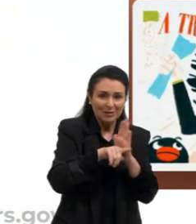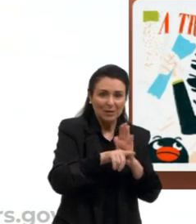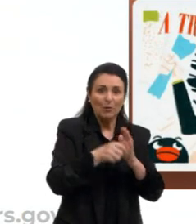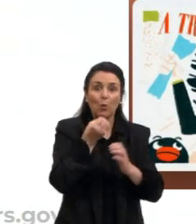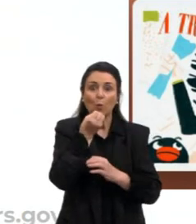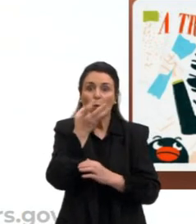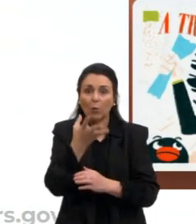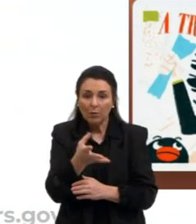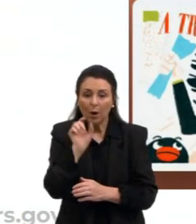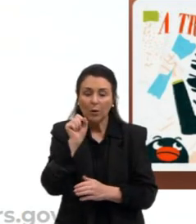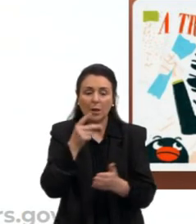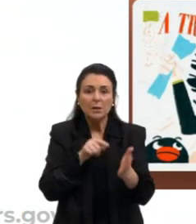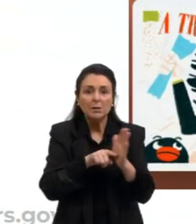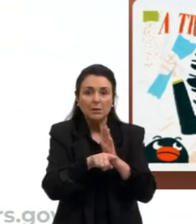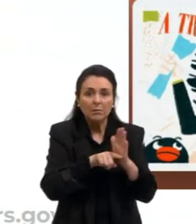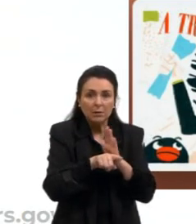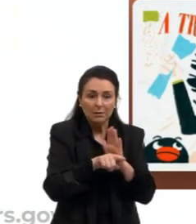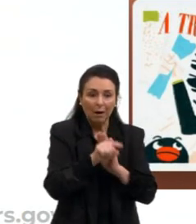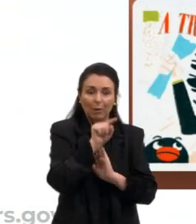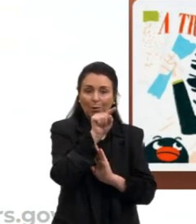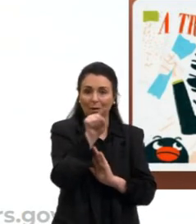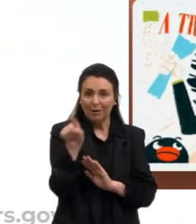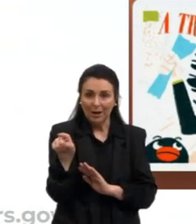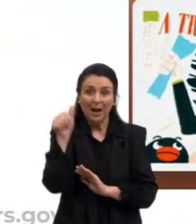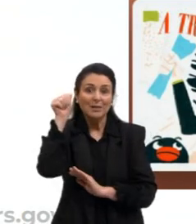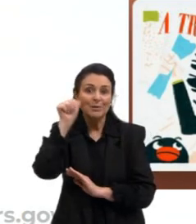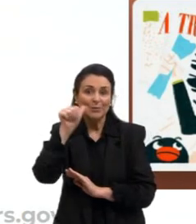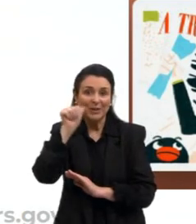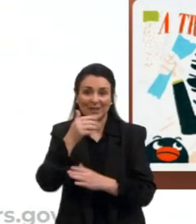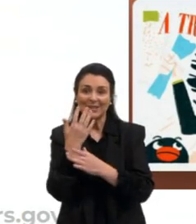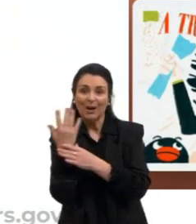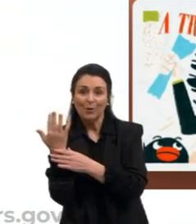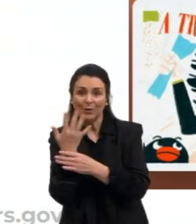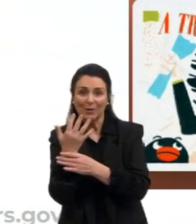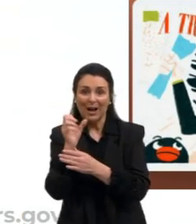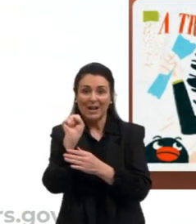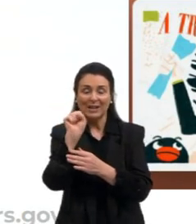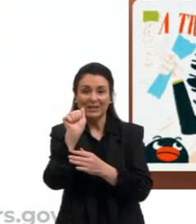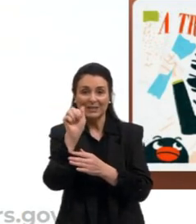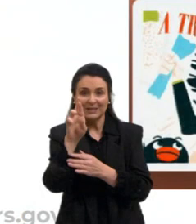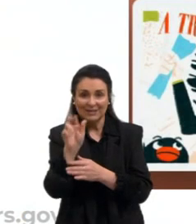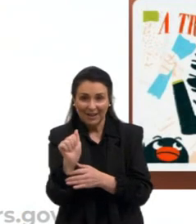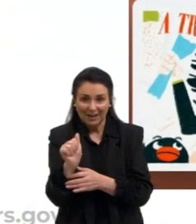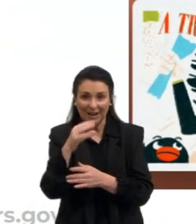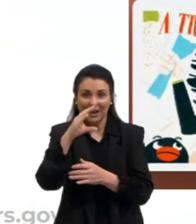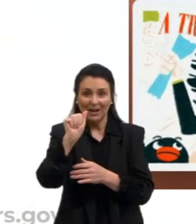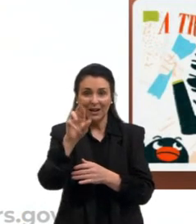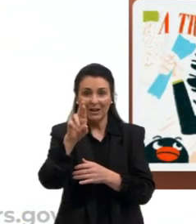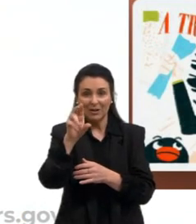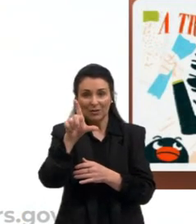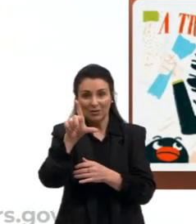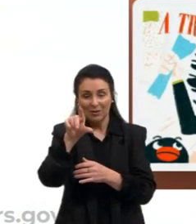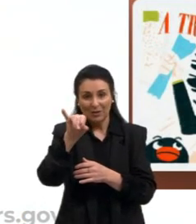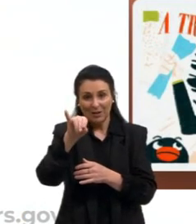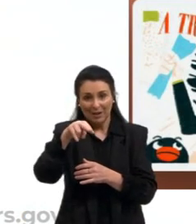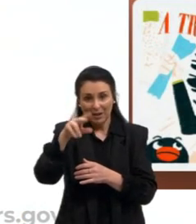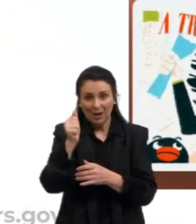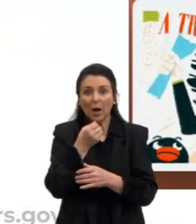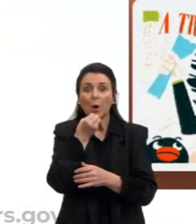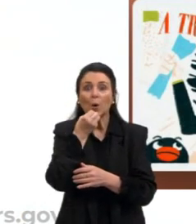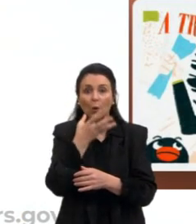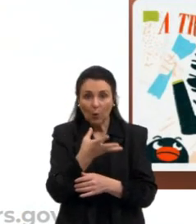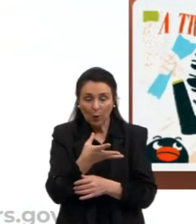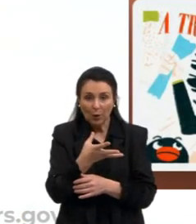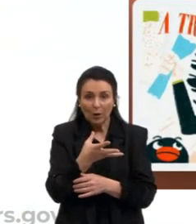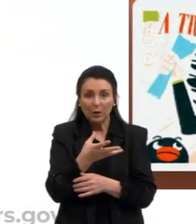sobre o que elas estão pesquisando, nesse caso, as historiadoras da URGS, Sara Tolfo e Carolina Niedermeyer, contam um pouquinho